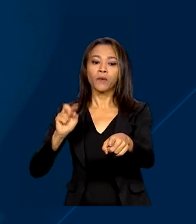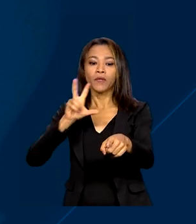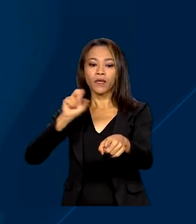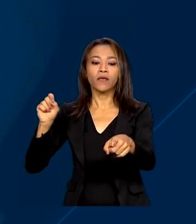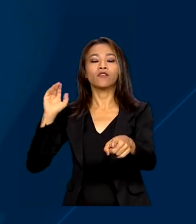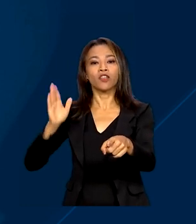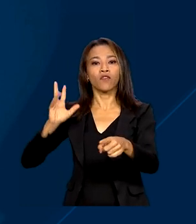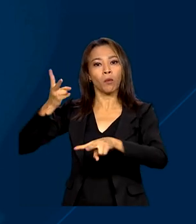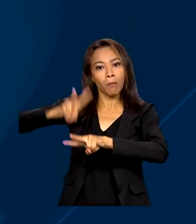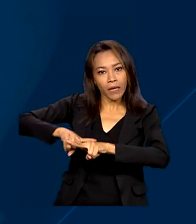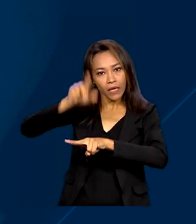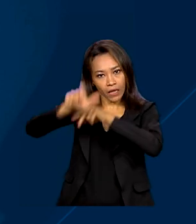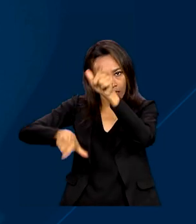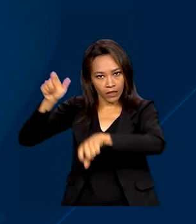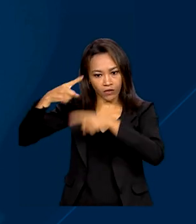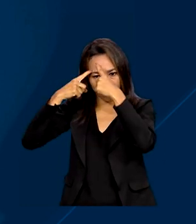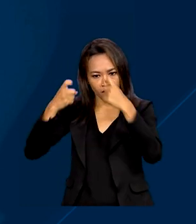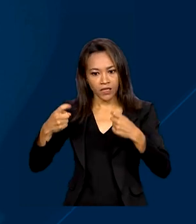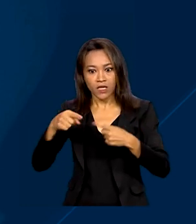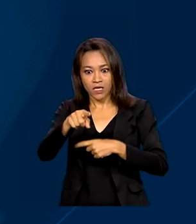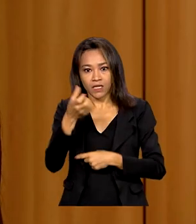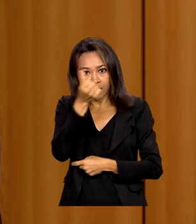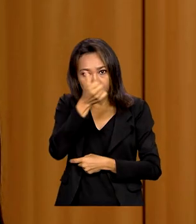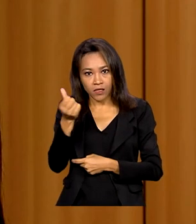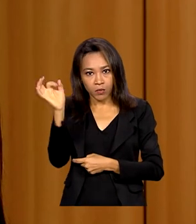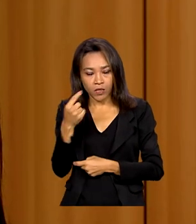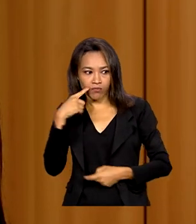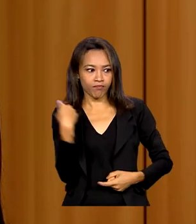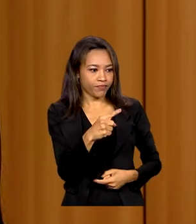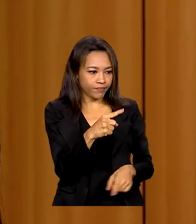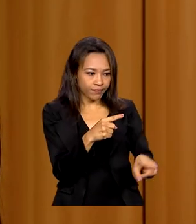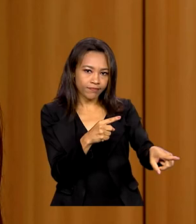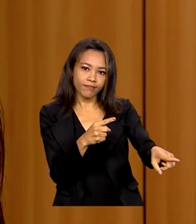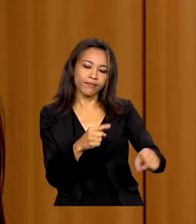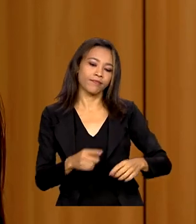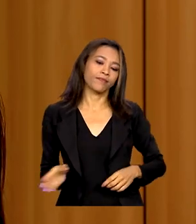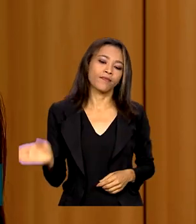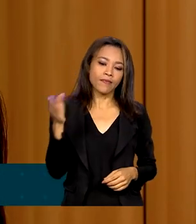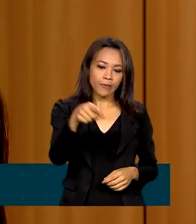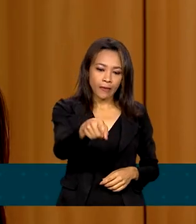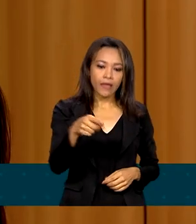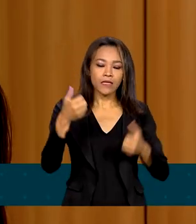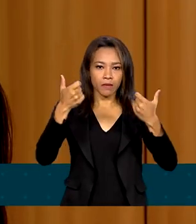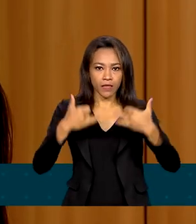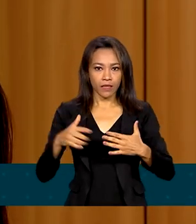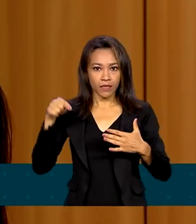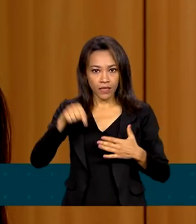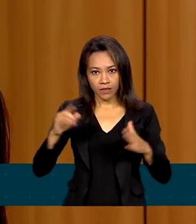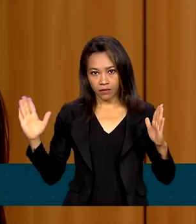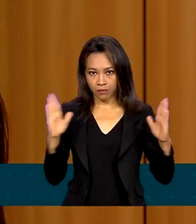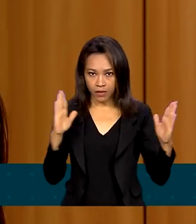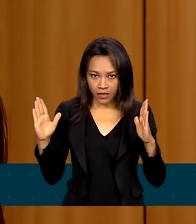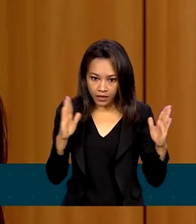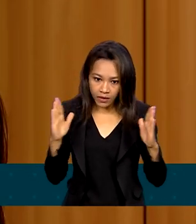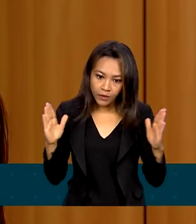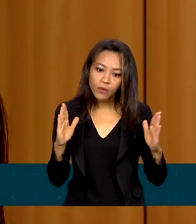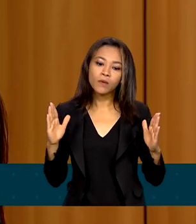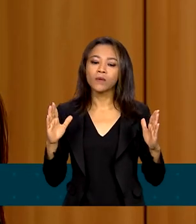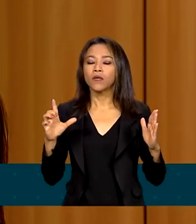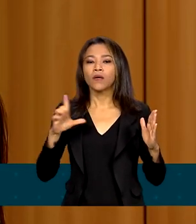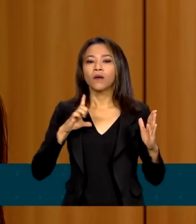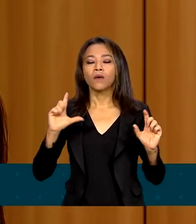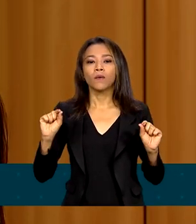66% em flagrante. Nesse período, foi identificado justamente o descumprimento